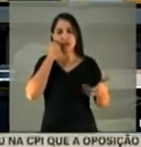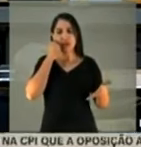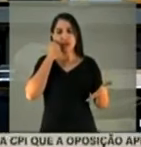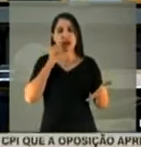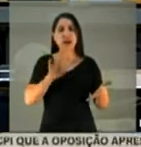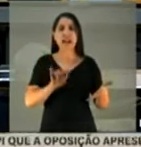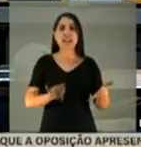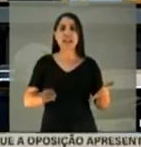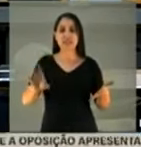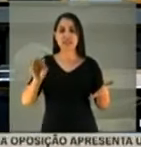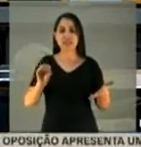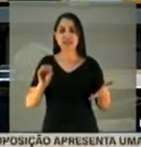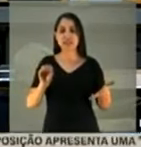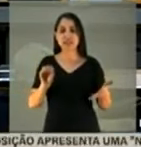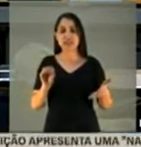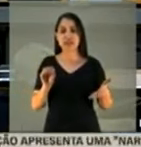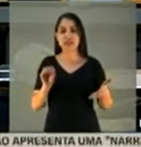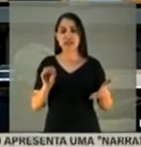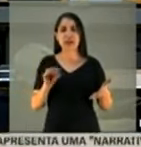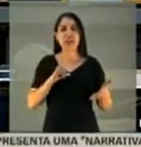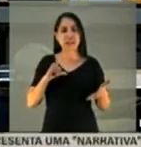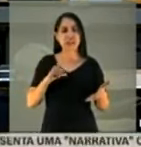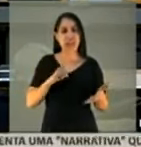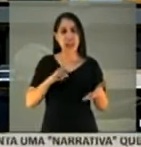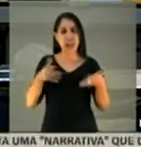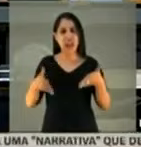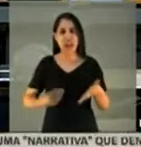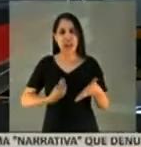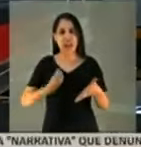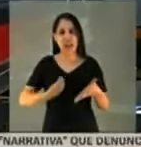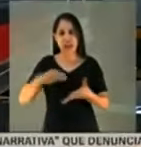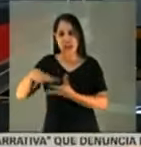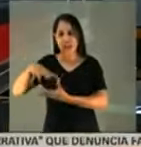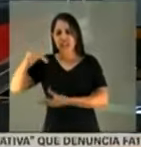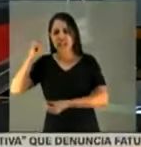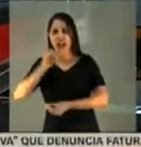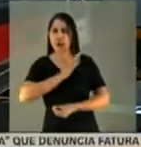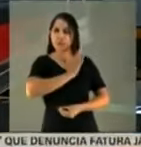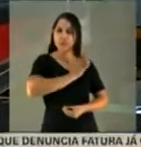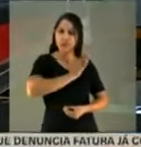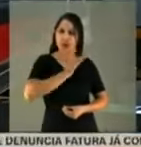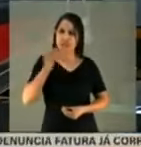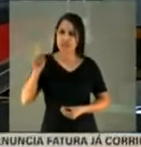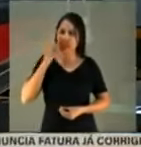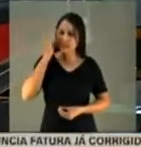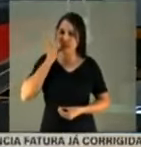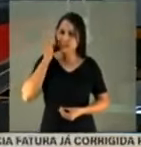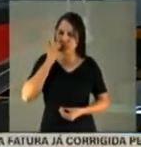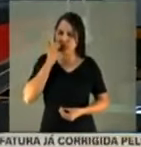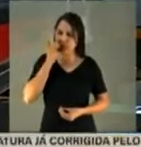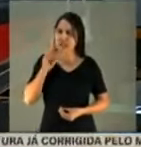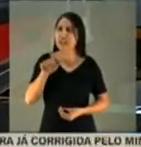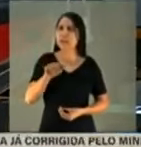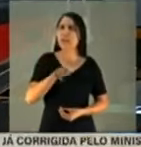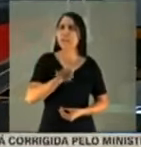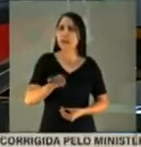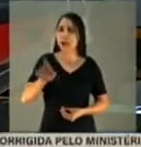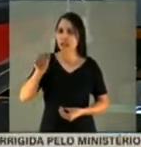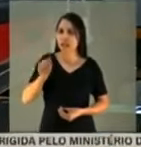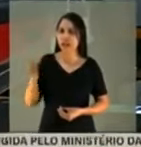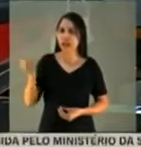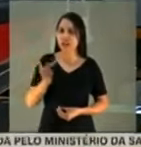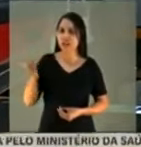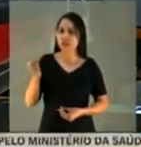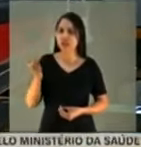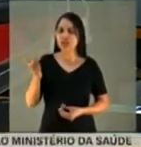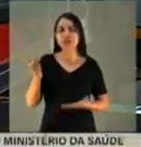espírito público, que parece que tem presente na alma e no coração do deputado, dos irmãos Miranda, que complete